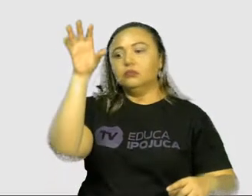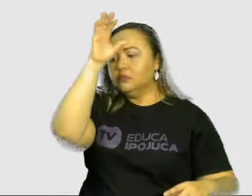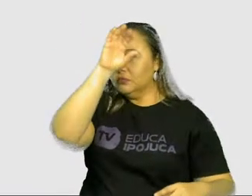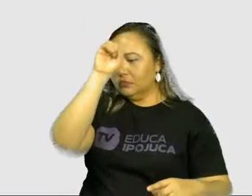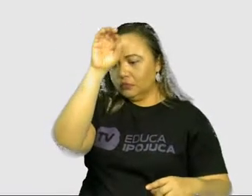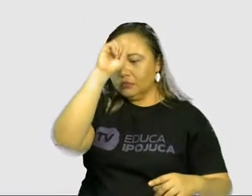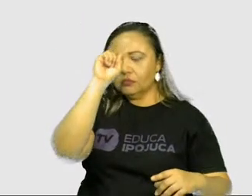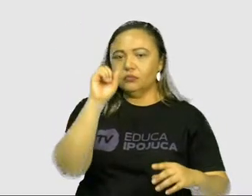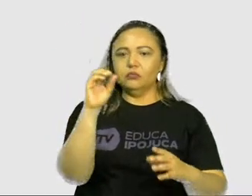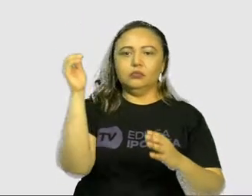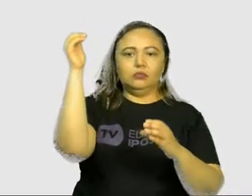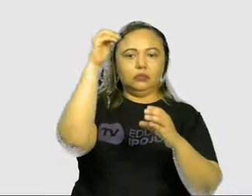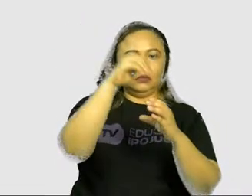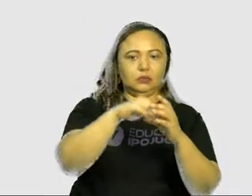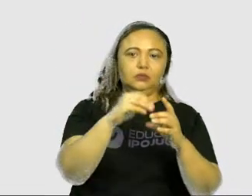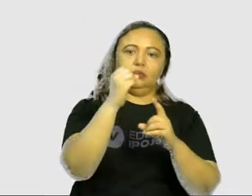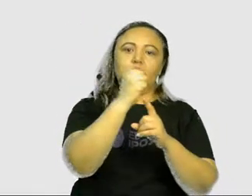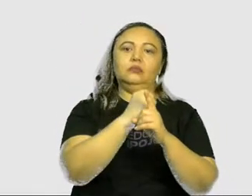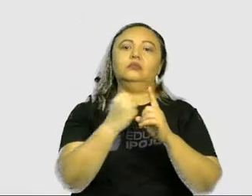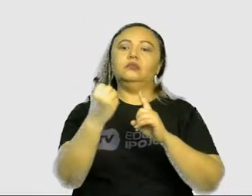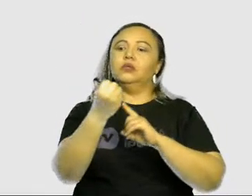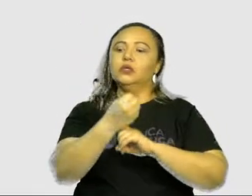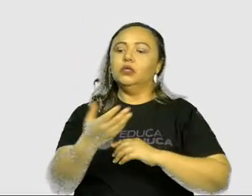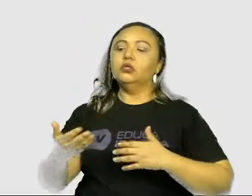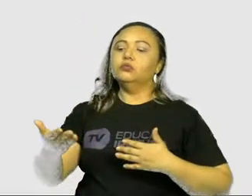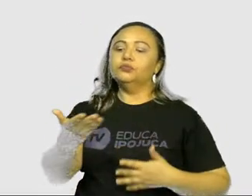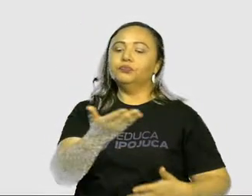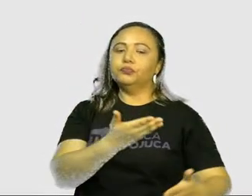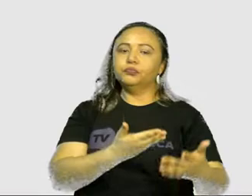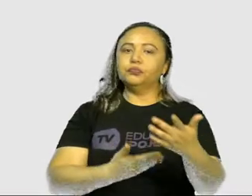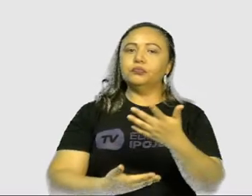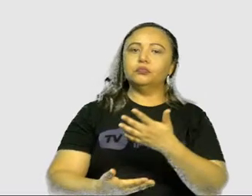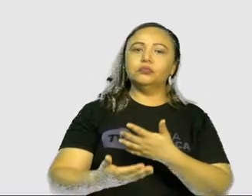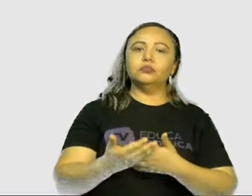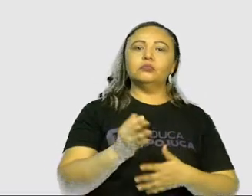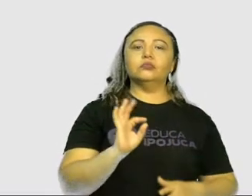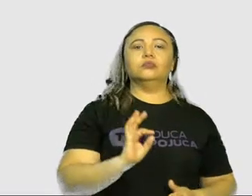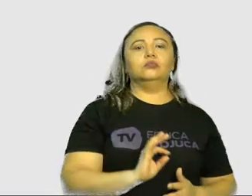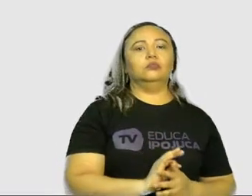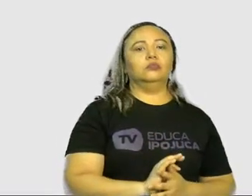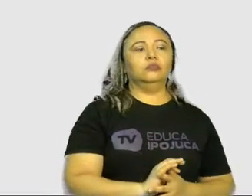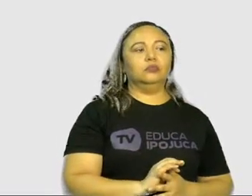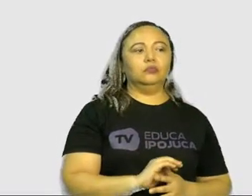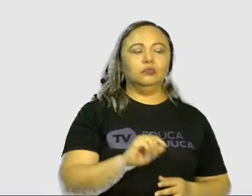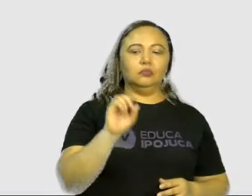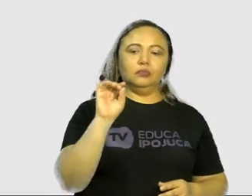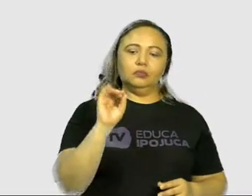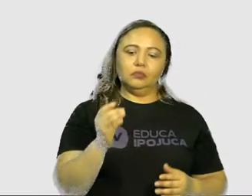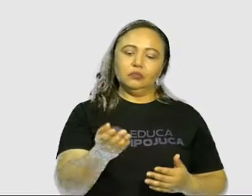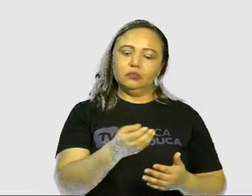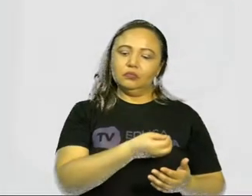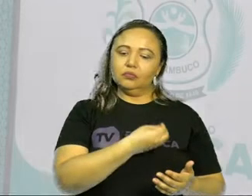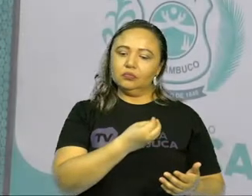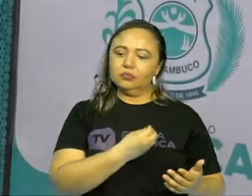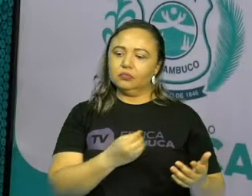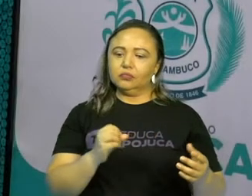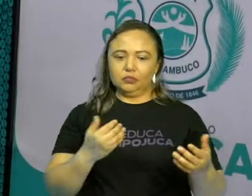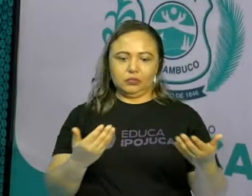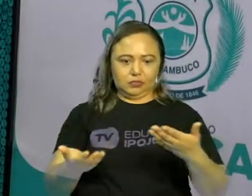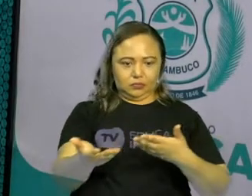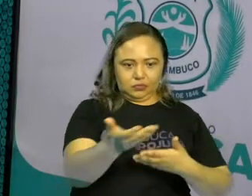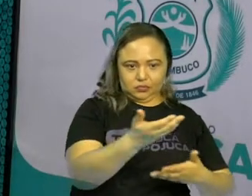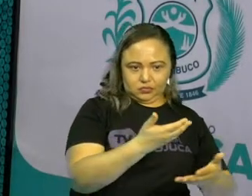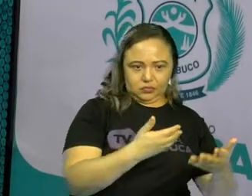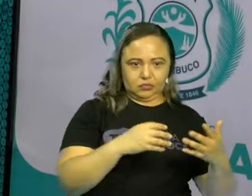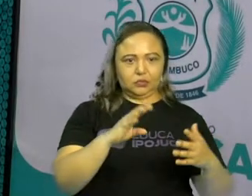sociedade, realizando a interação entre eles. Ou seja, a convivência é a troca